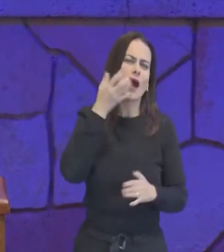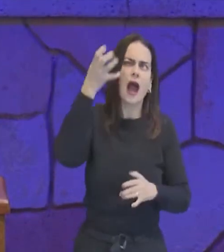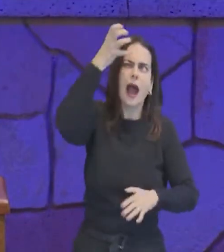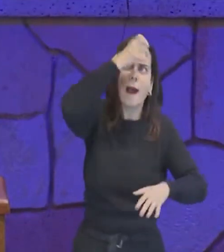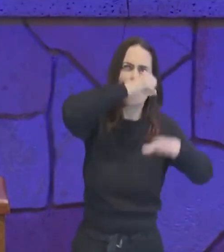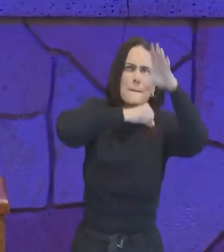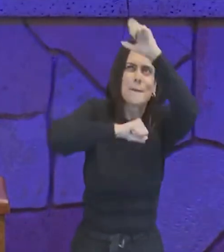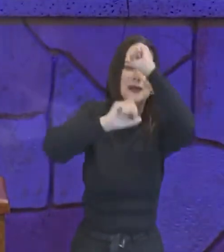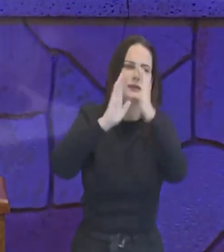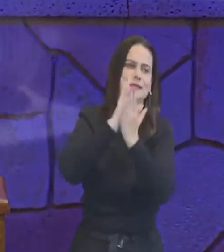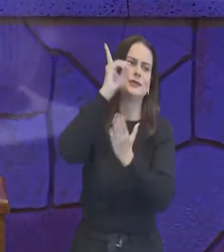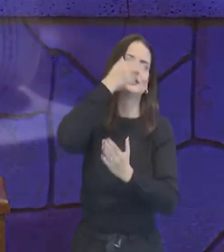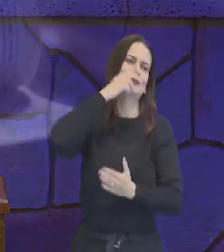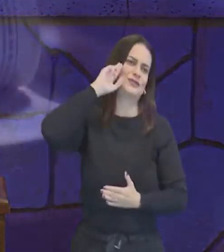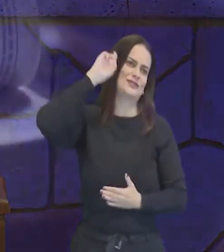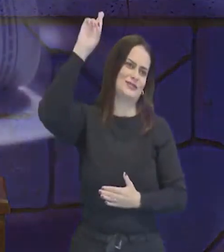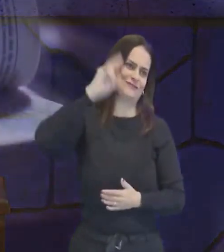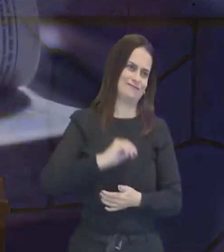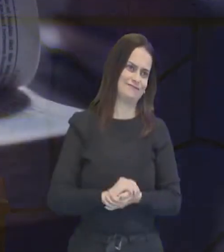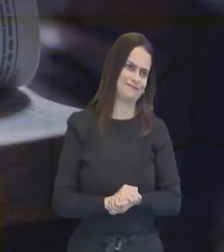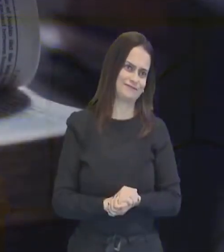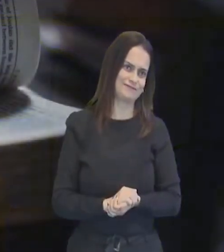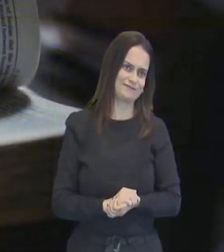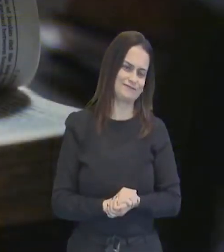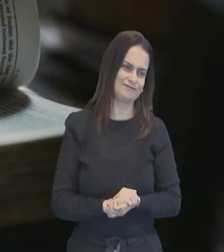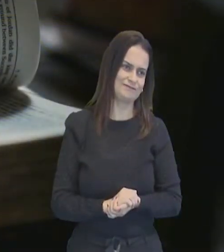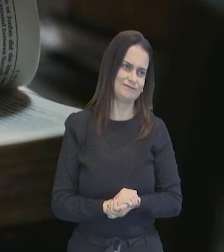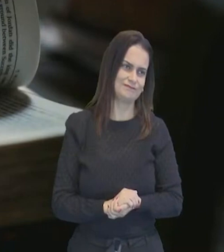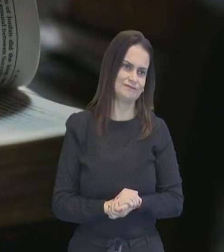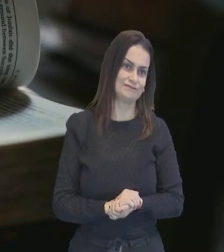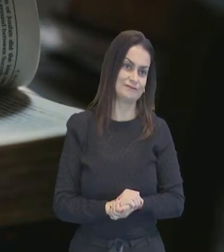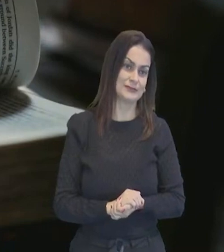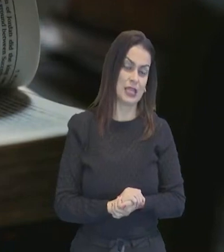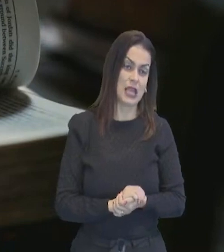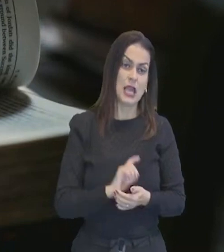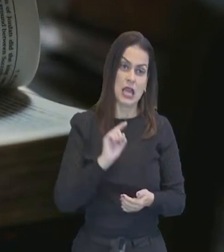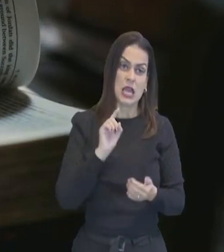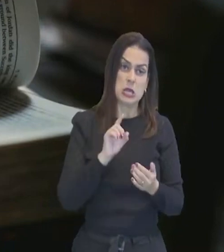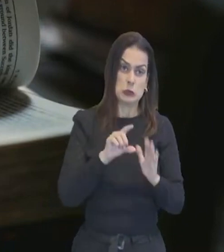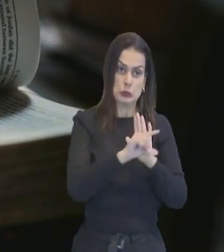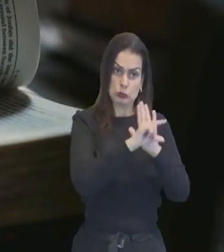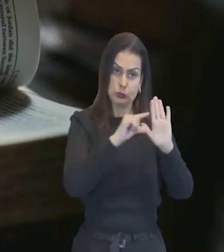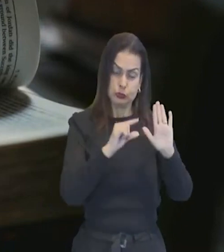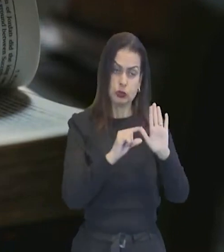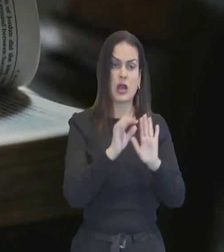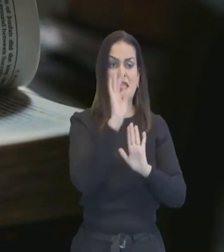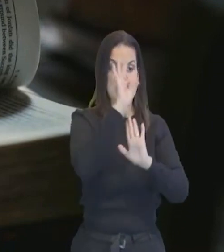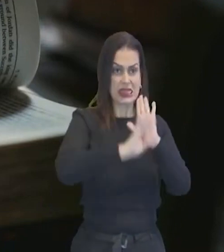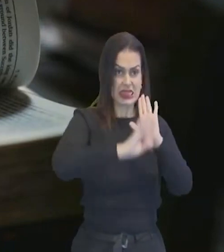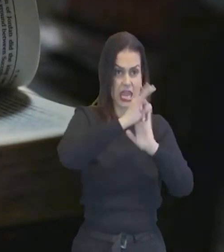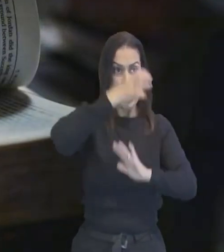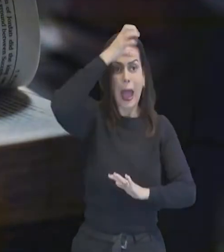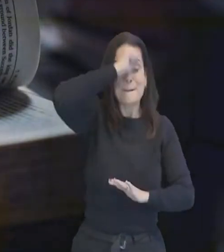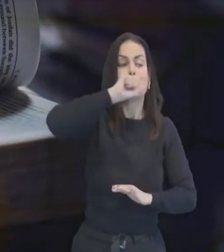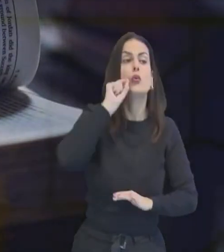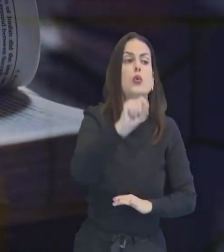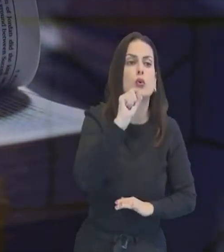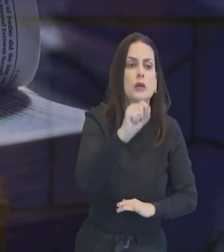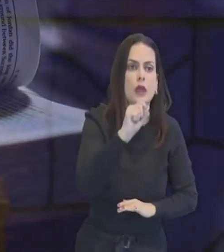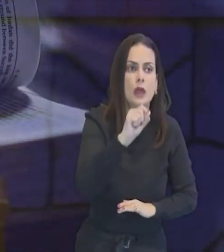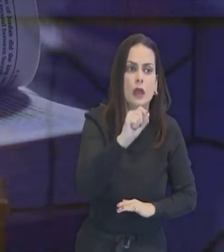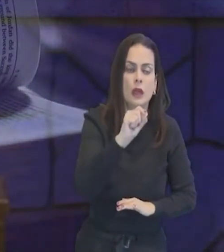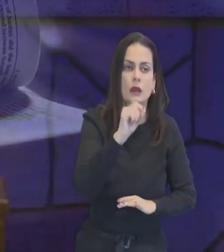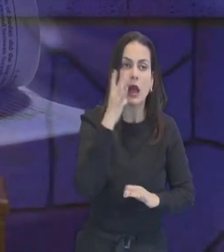da palavra do Senhor. E aqui nós encontramos nesse texto, uma